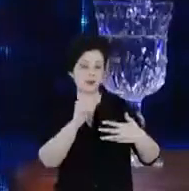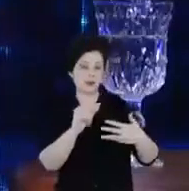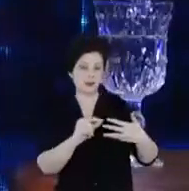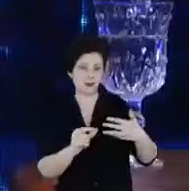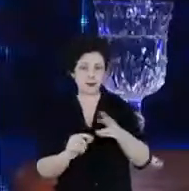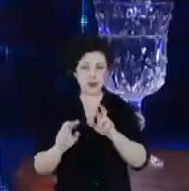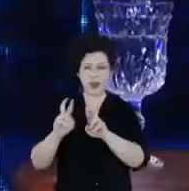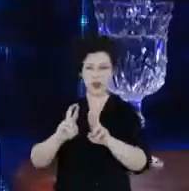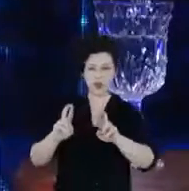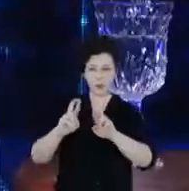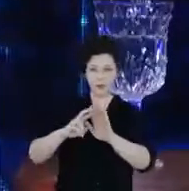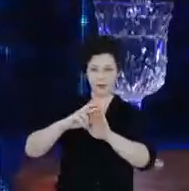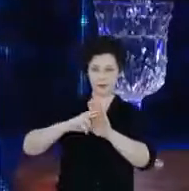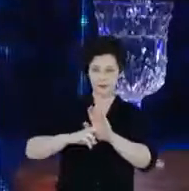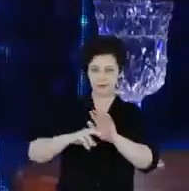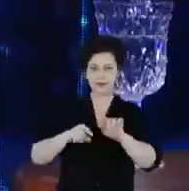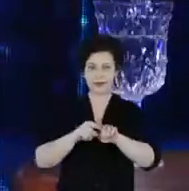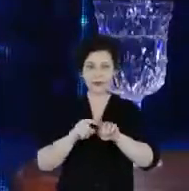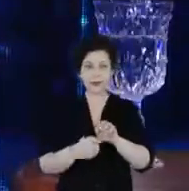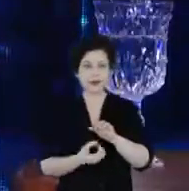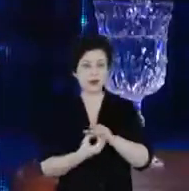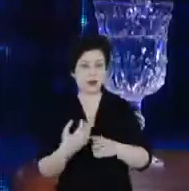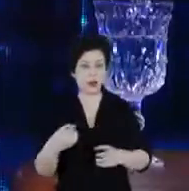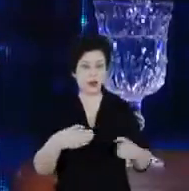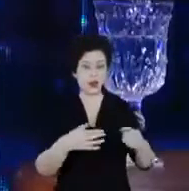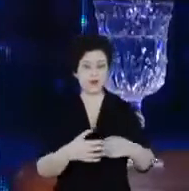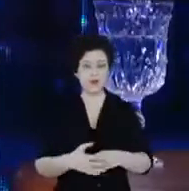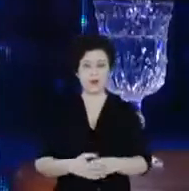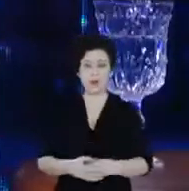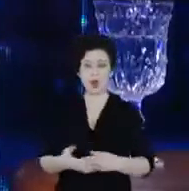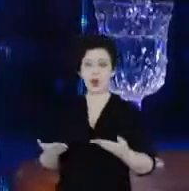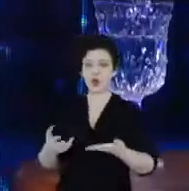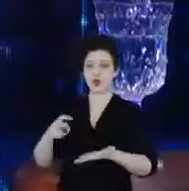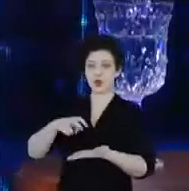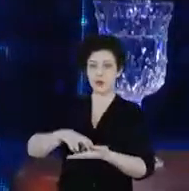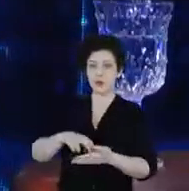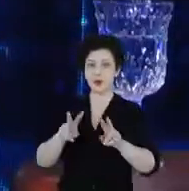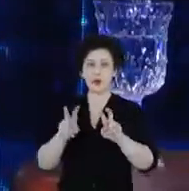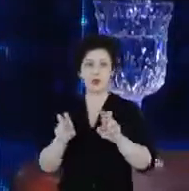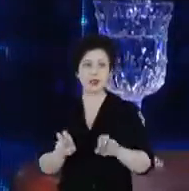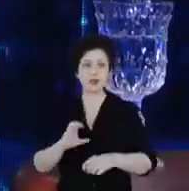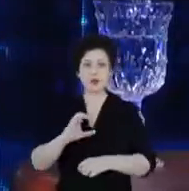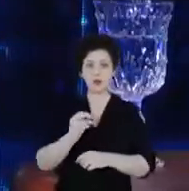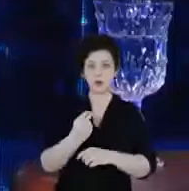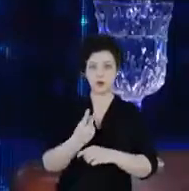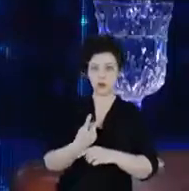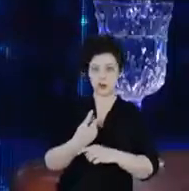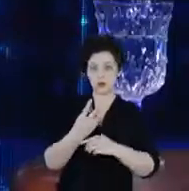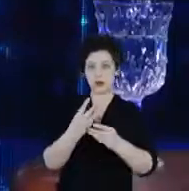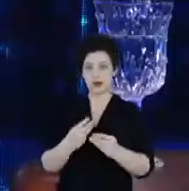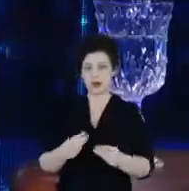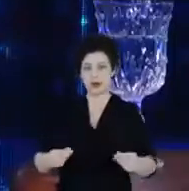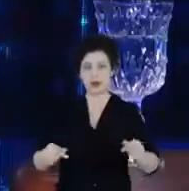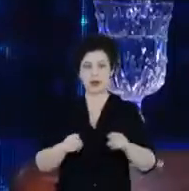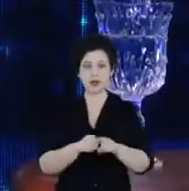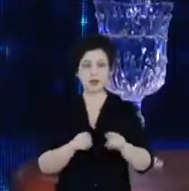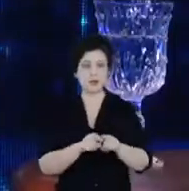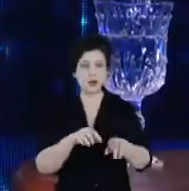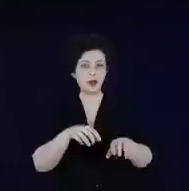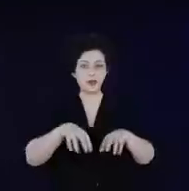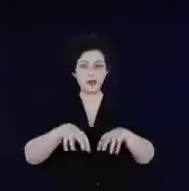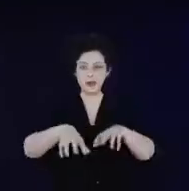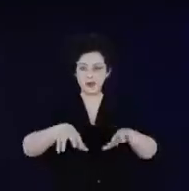inovação. Nesta manhã, os temas foram descarbonização e descentralização.